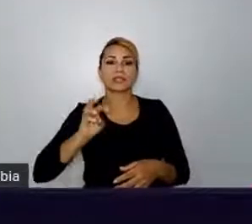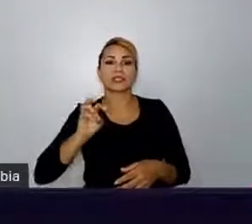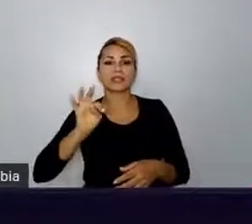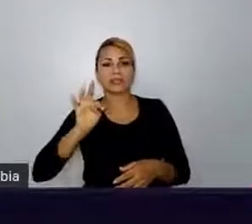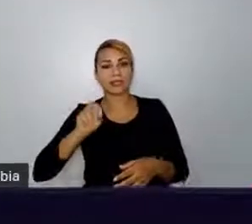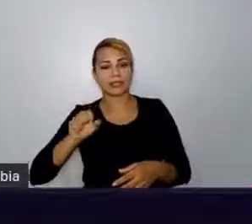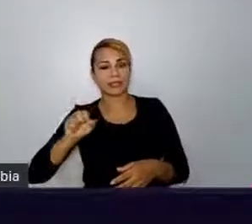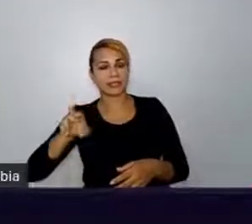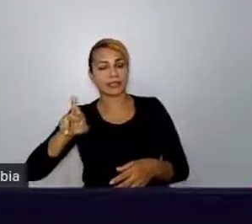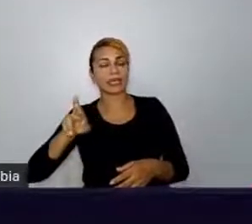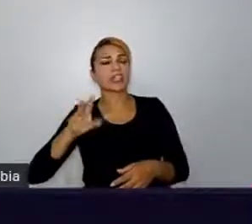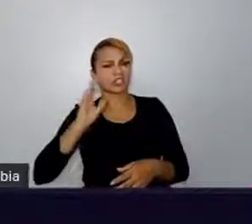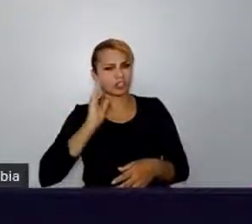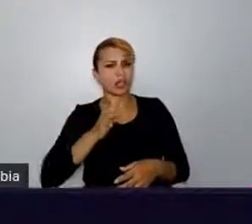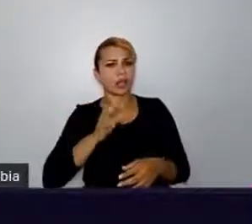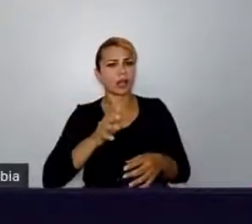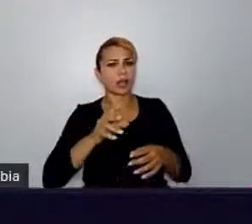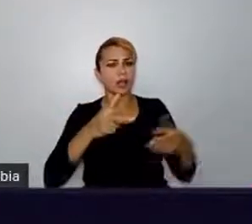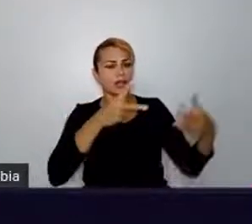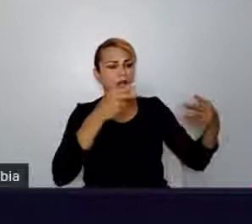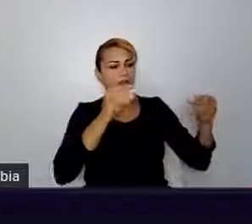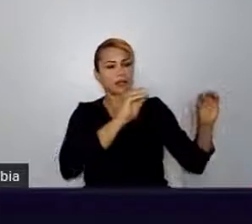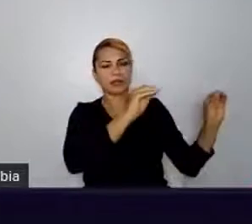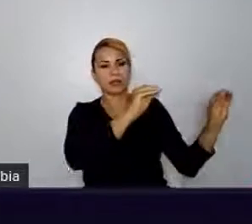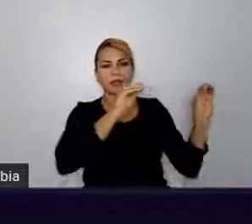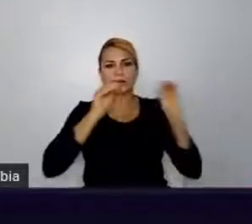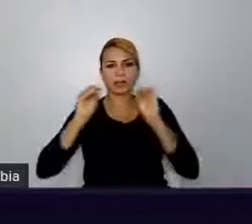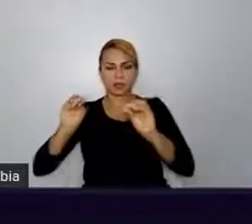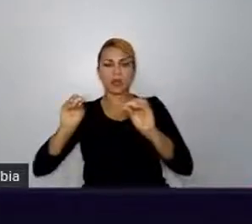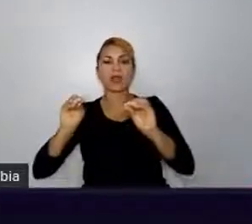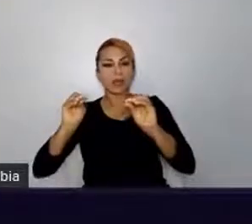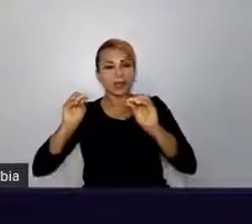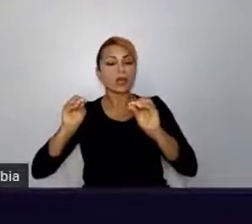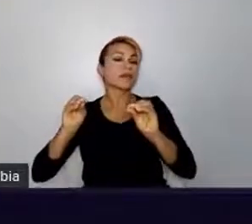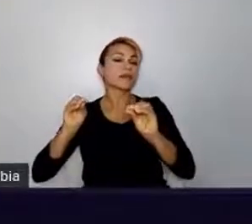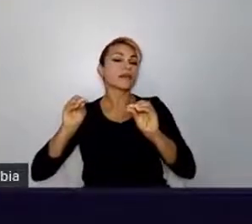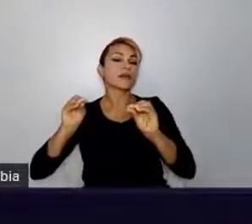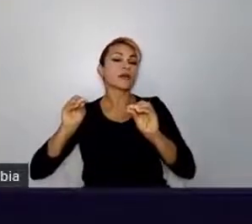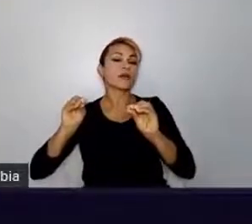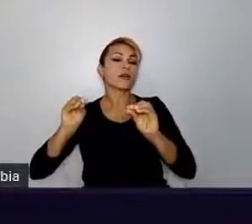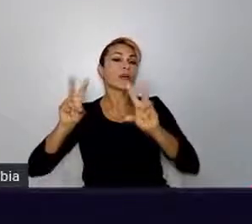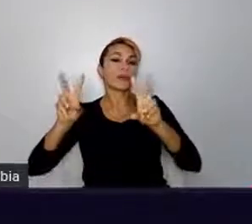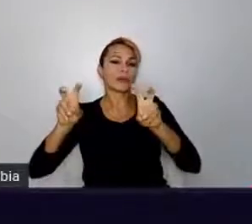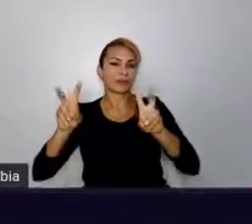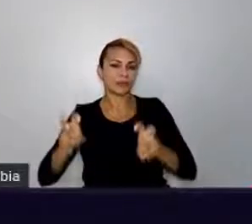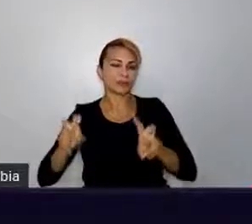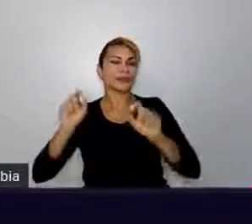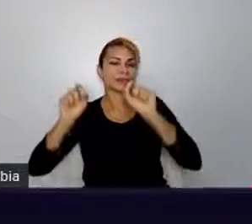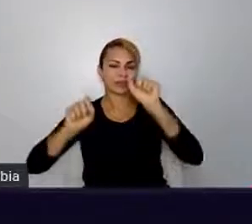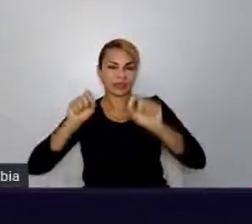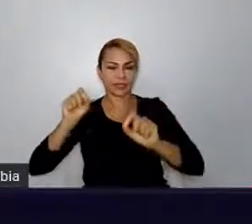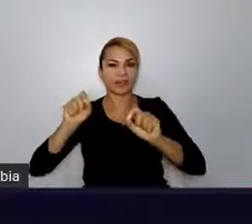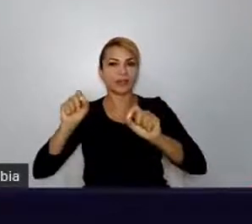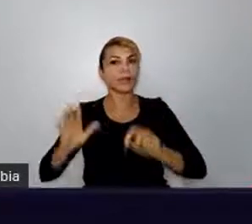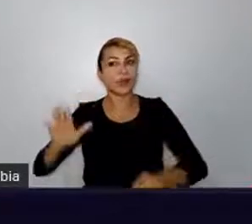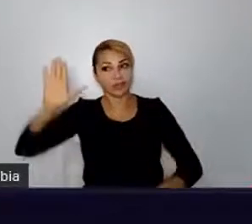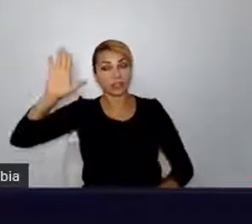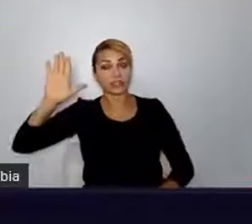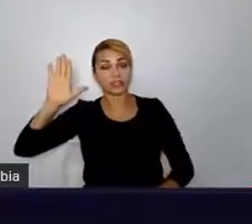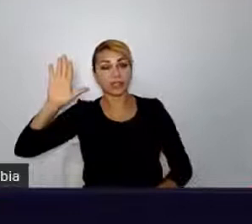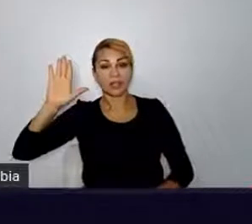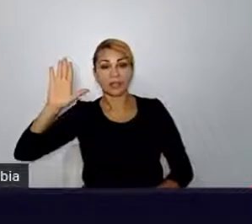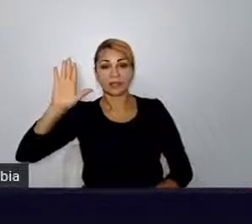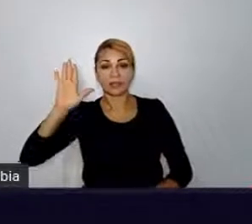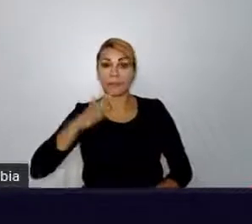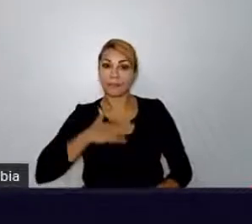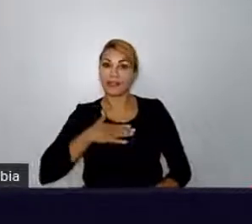-candidatos a prefeito da cidade de Feira de Santana. Eu sei, super boring. E eu convidei as pessoas a verem, né? Para que elas